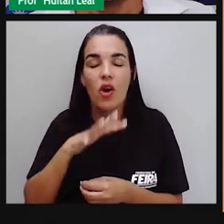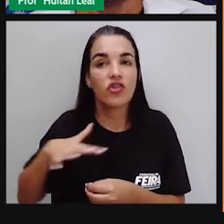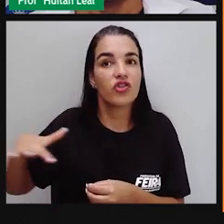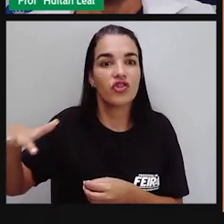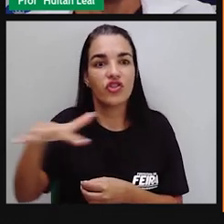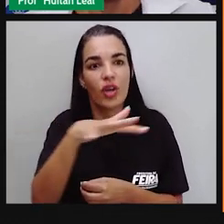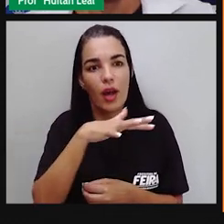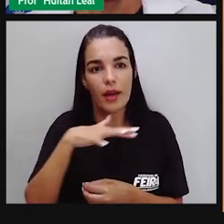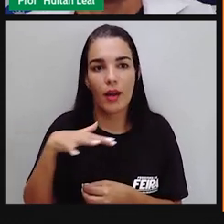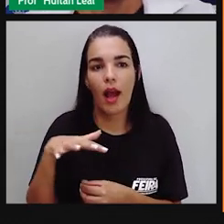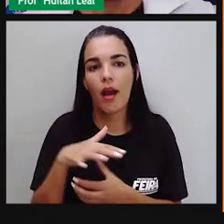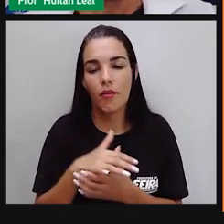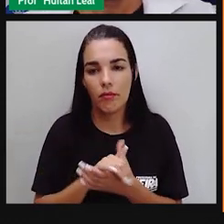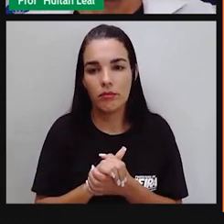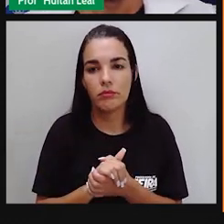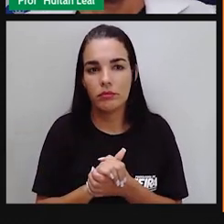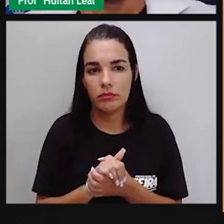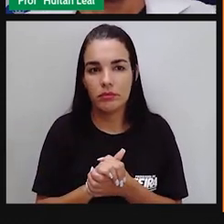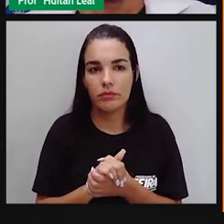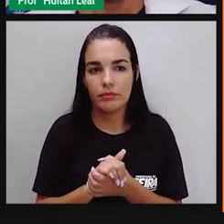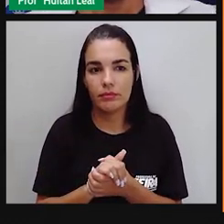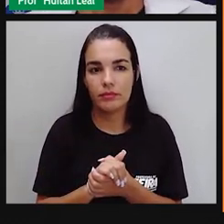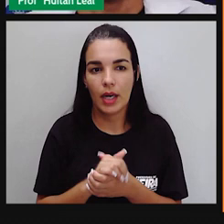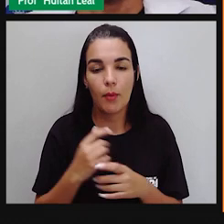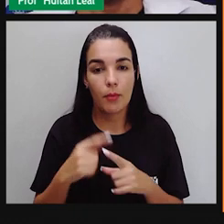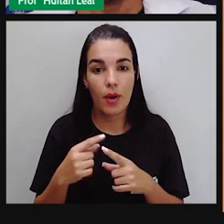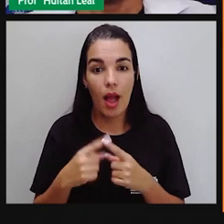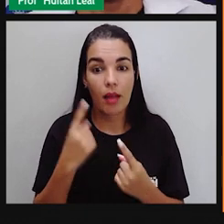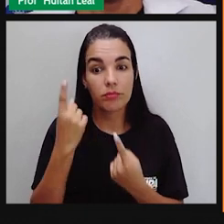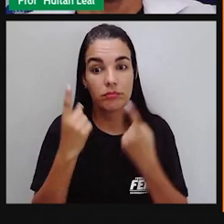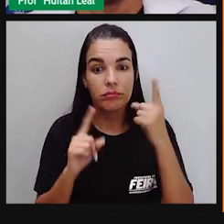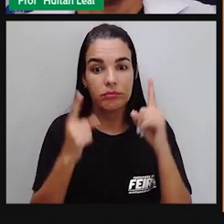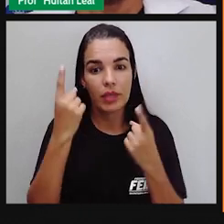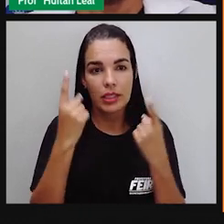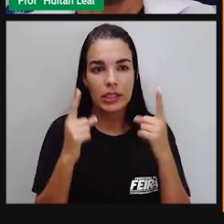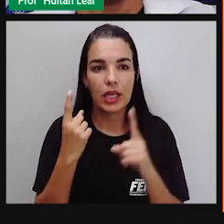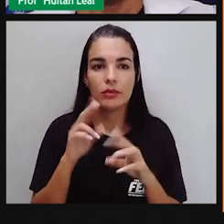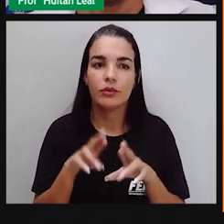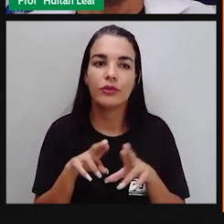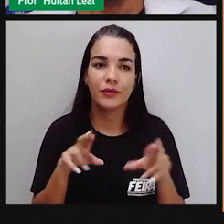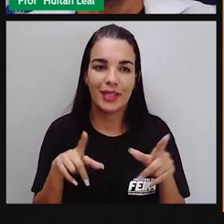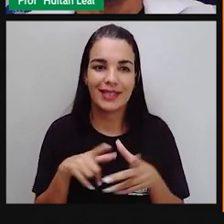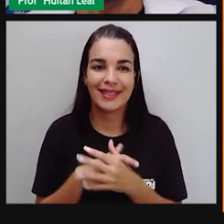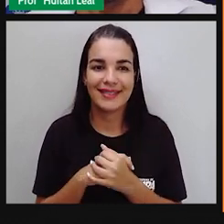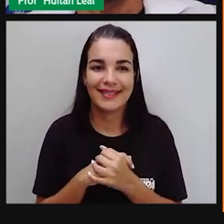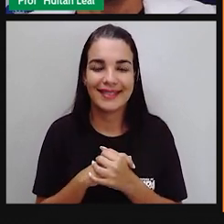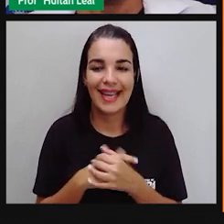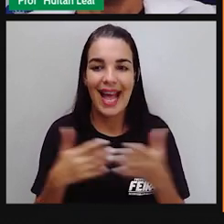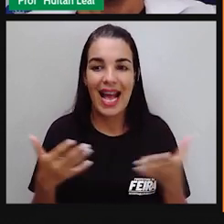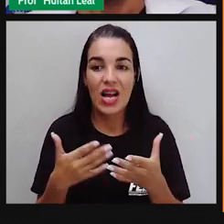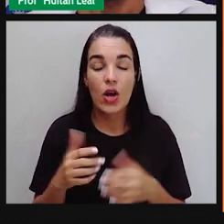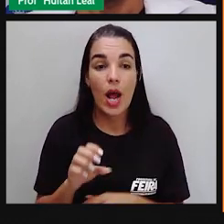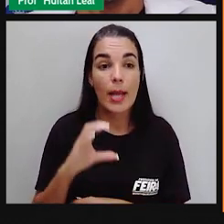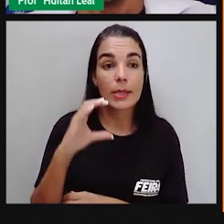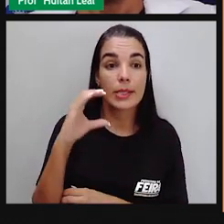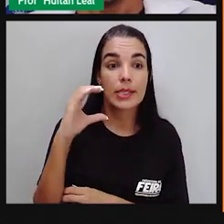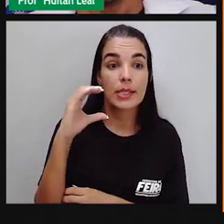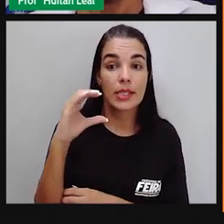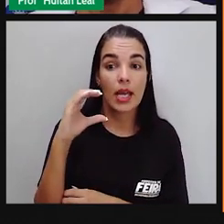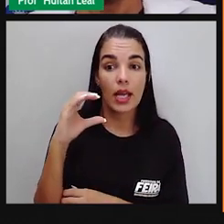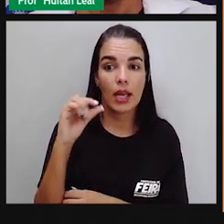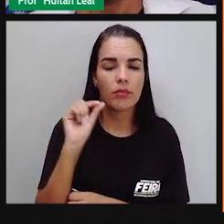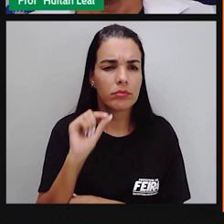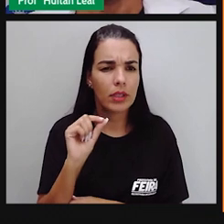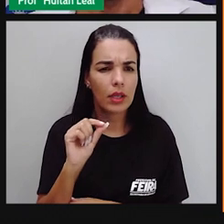da ideia que esse tipo de metodínica é expressada. seguinte, a